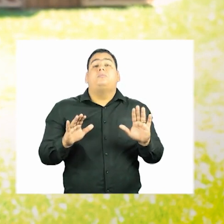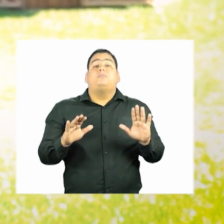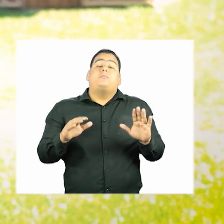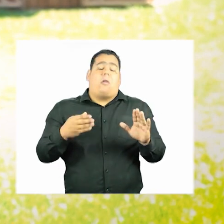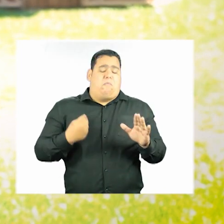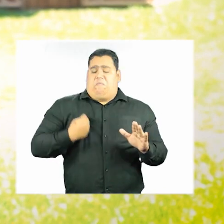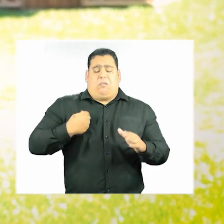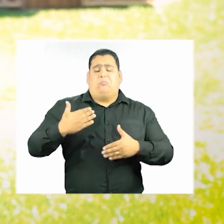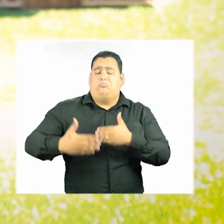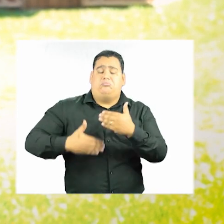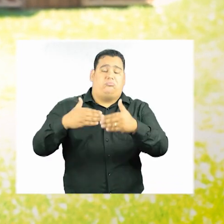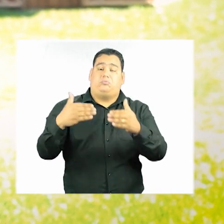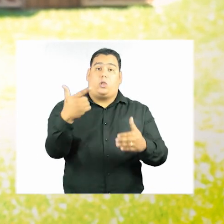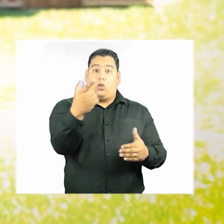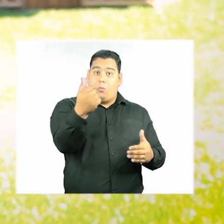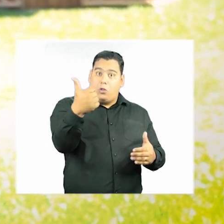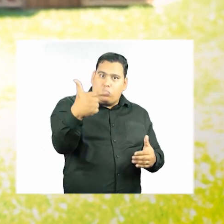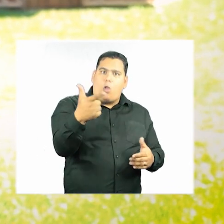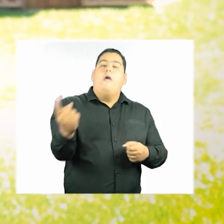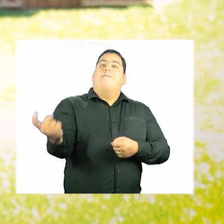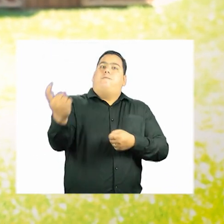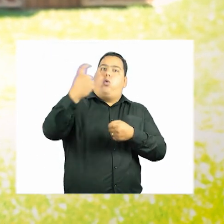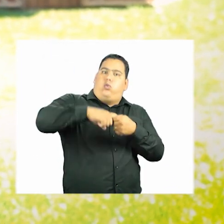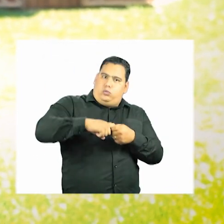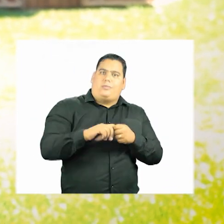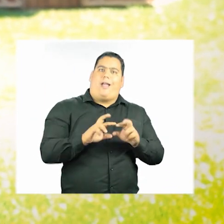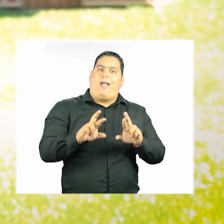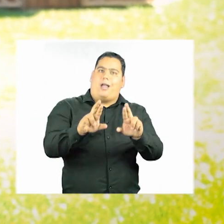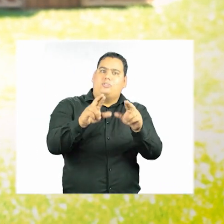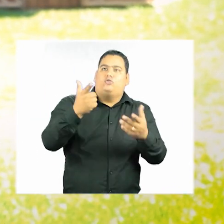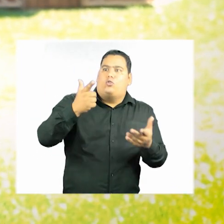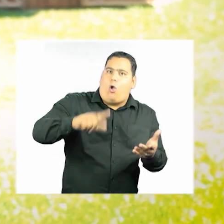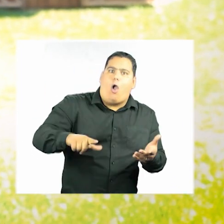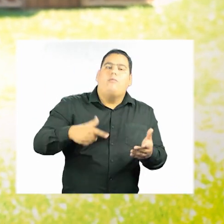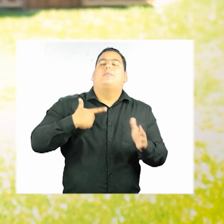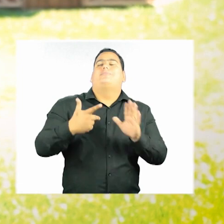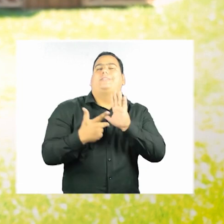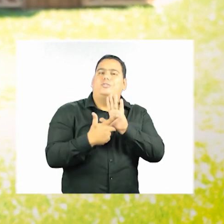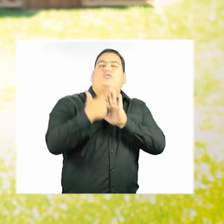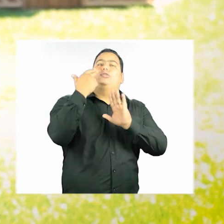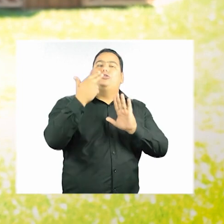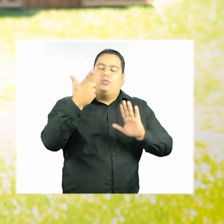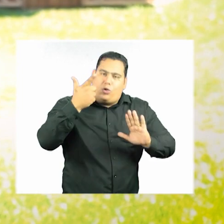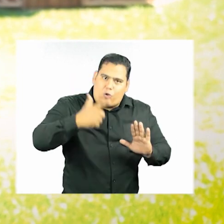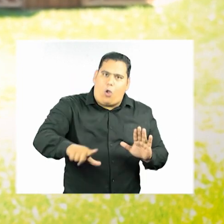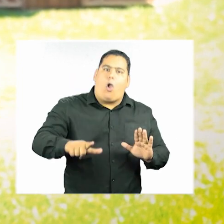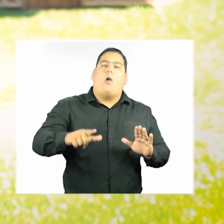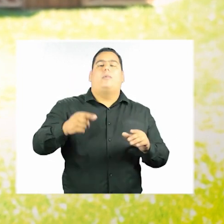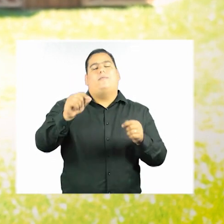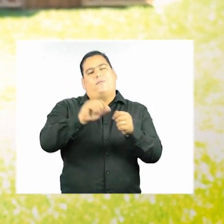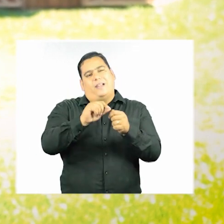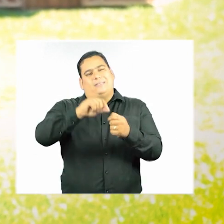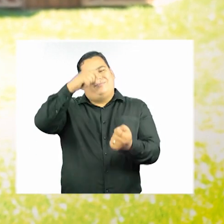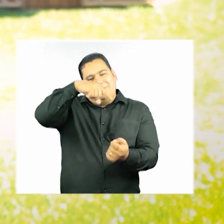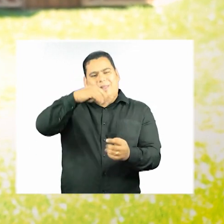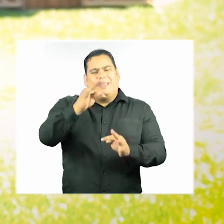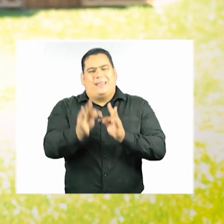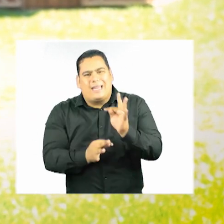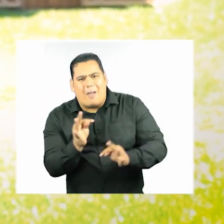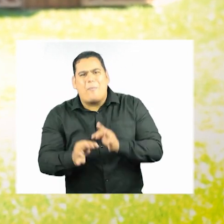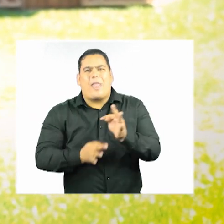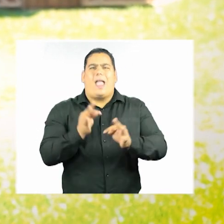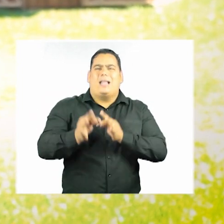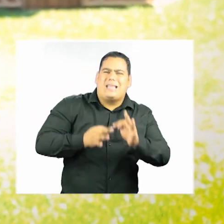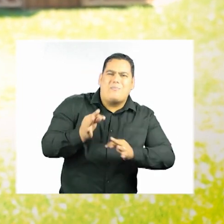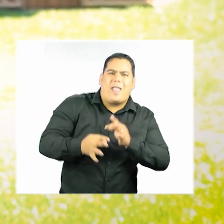e vida que segue. Em 2012 ele voltou, fiz cirurgia de novo. Fiz iodoterapia, fiz